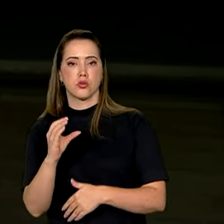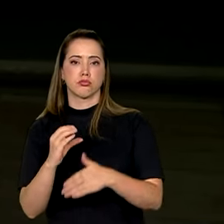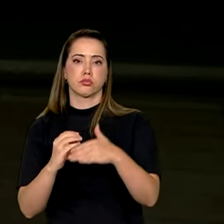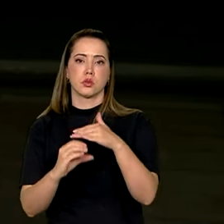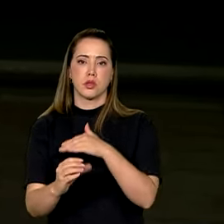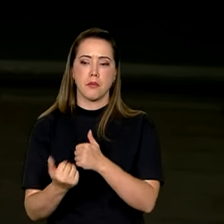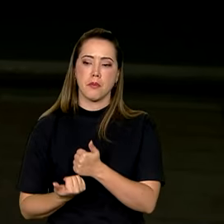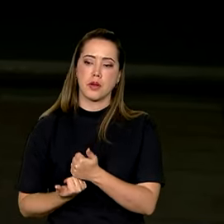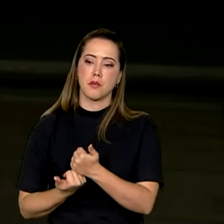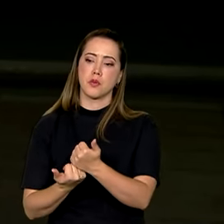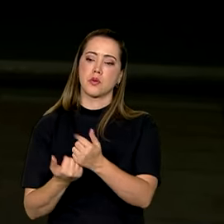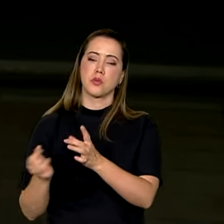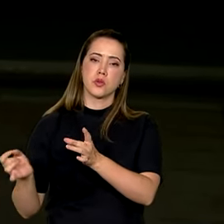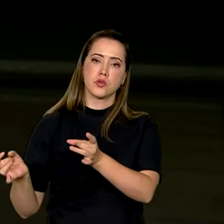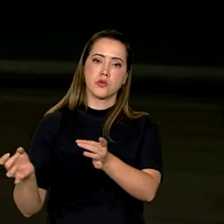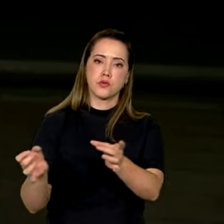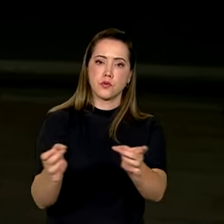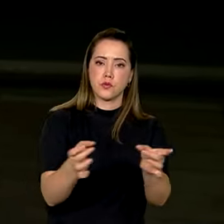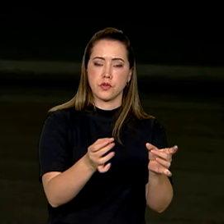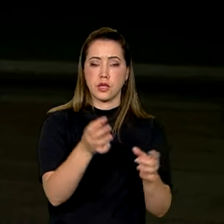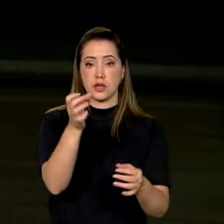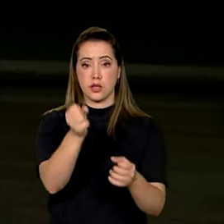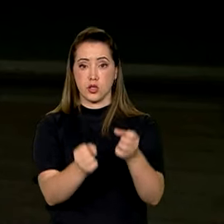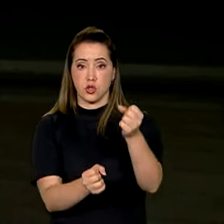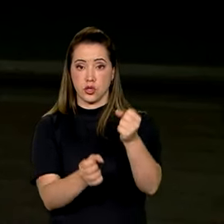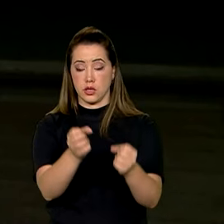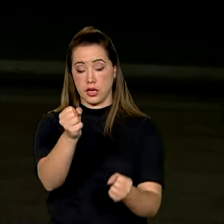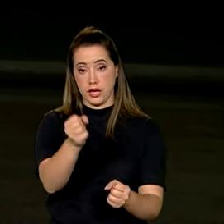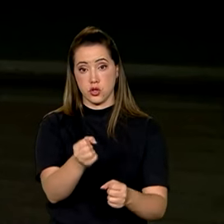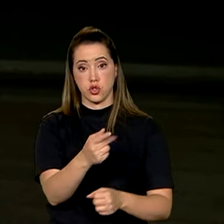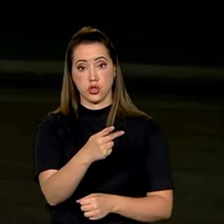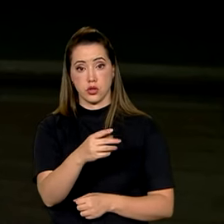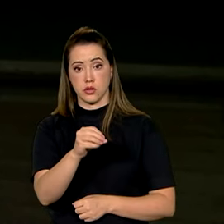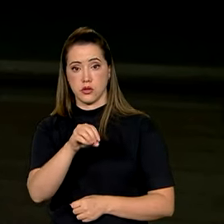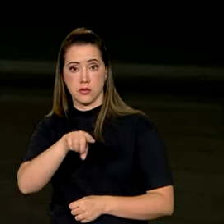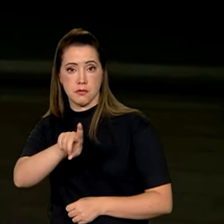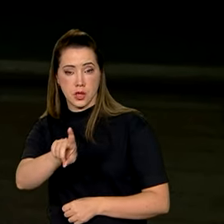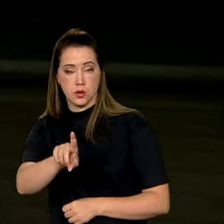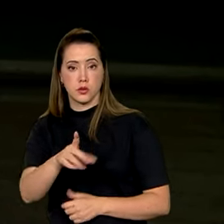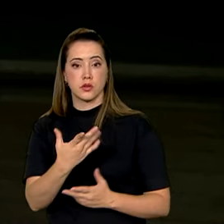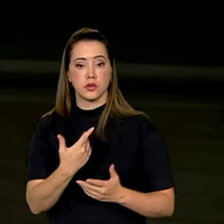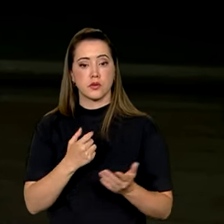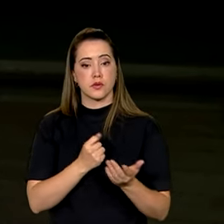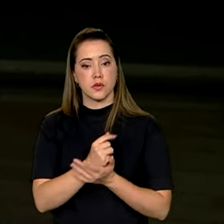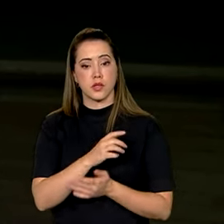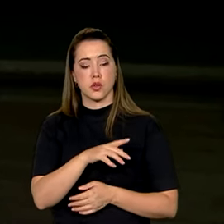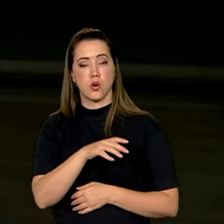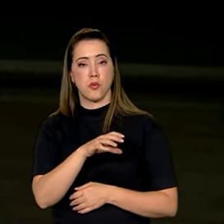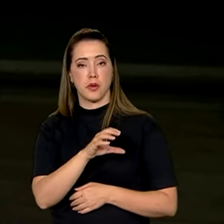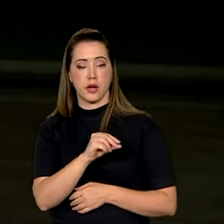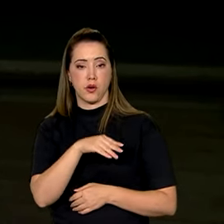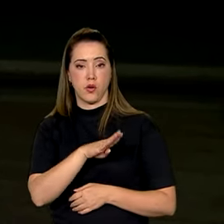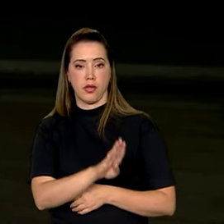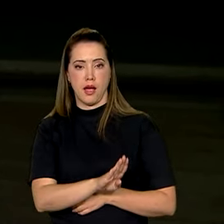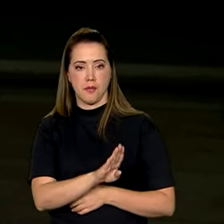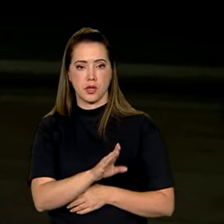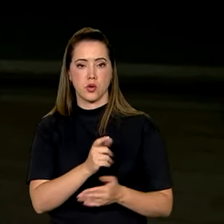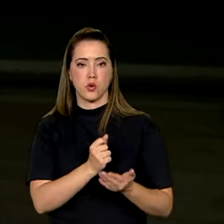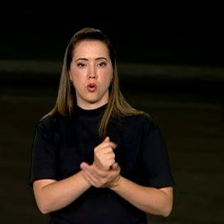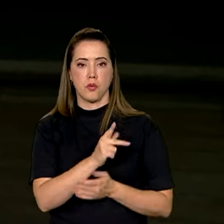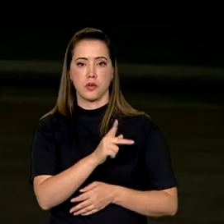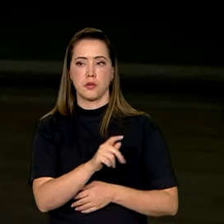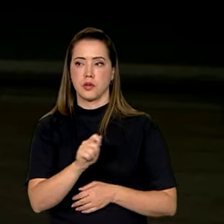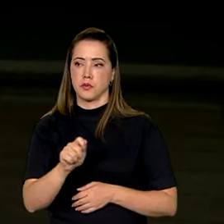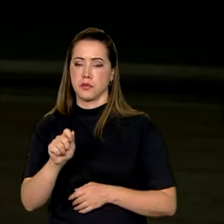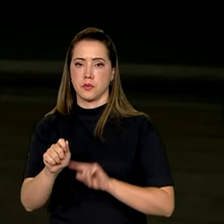apoio e comercialização de leite em pó. A aquisição será feita pela Conab por meio do Programa de Aquisição de